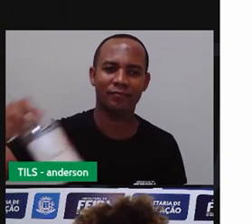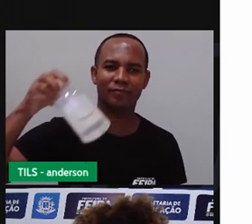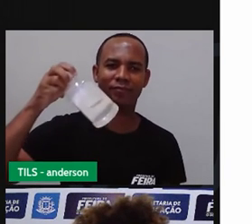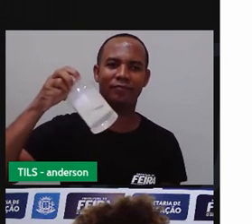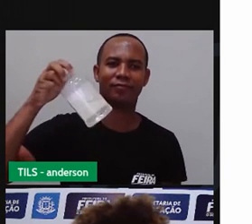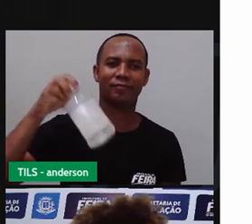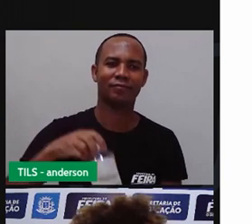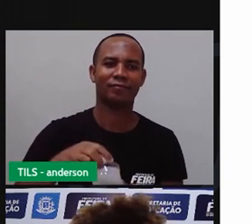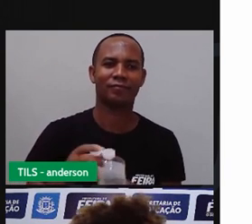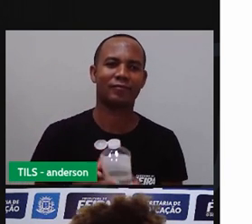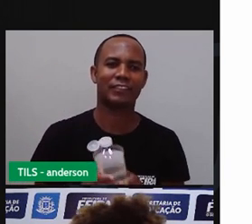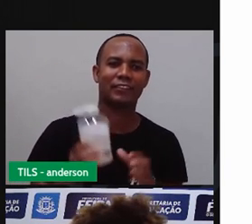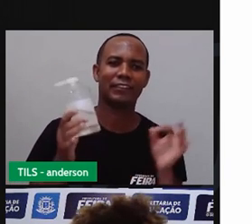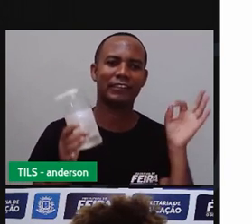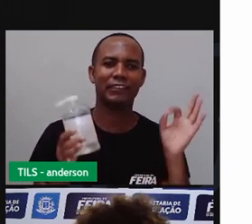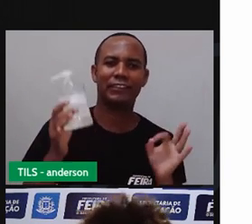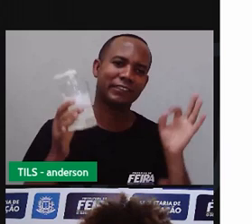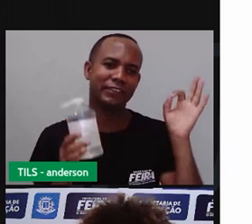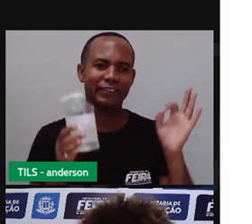eu fiquei na parte de baixo?